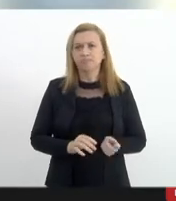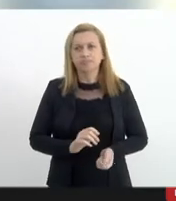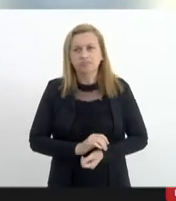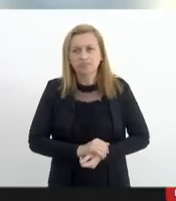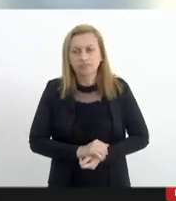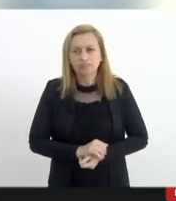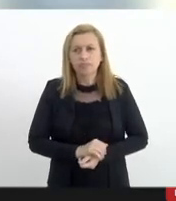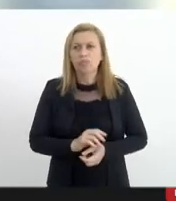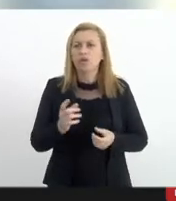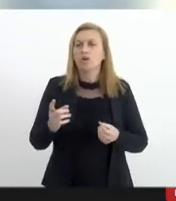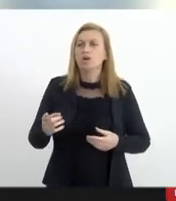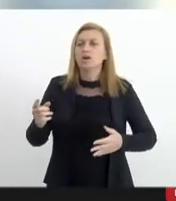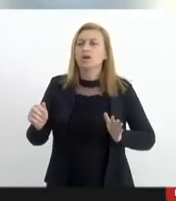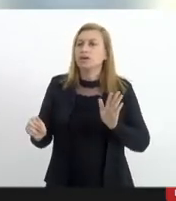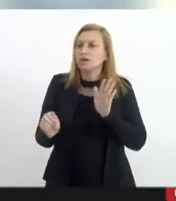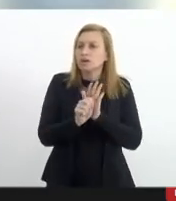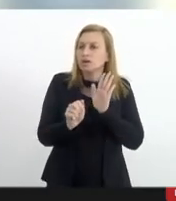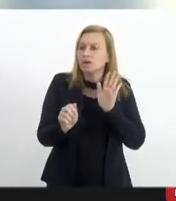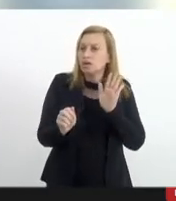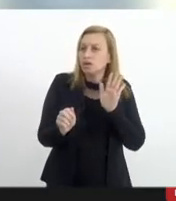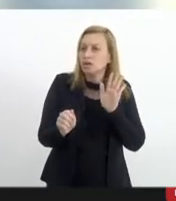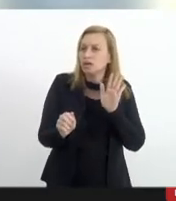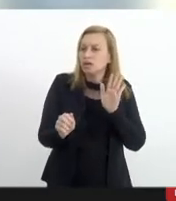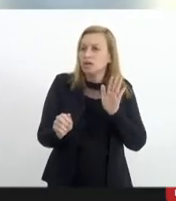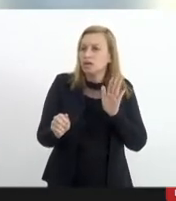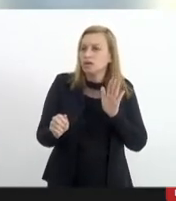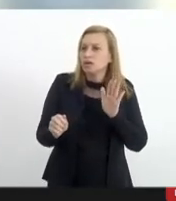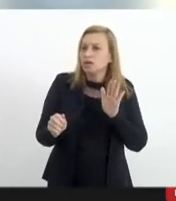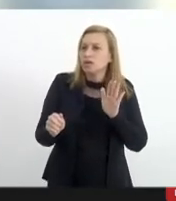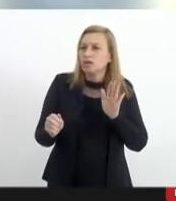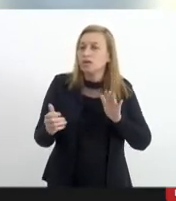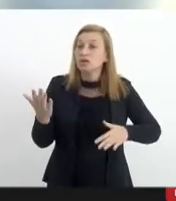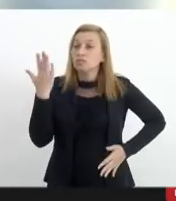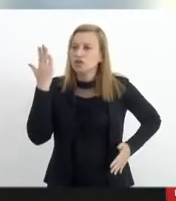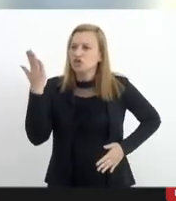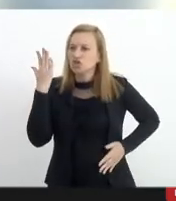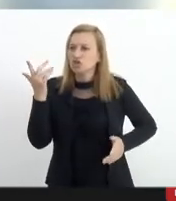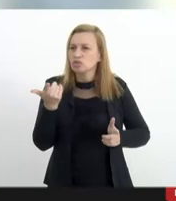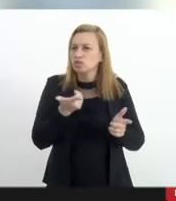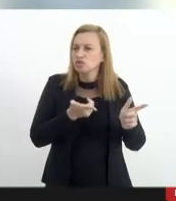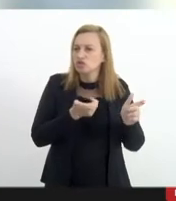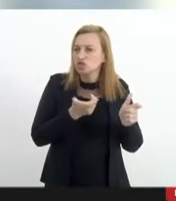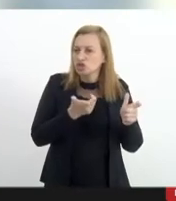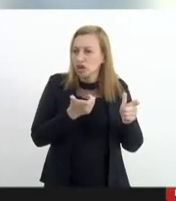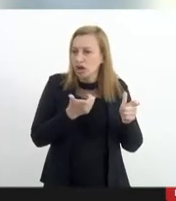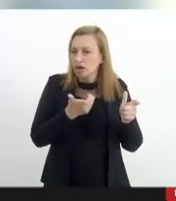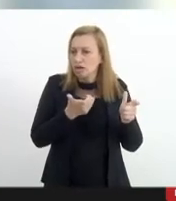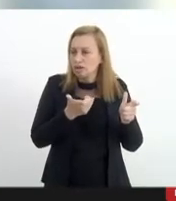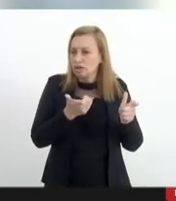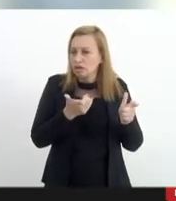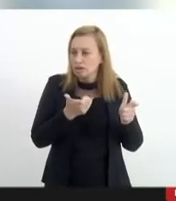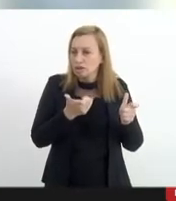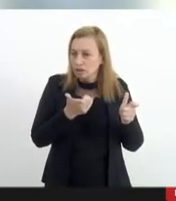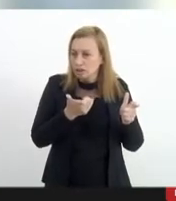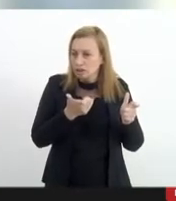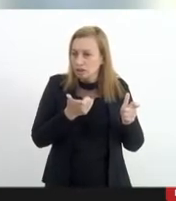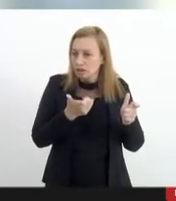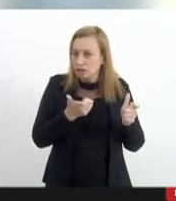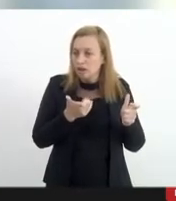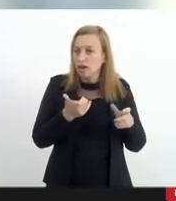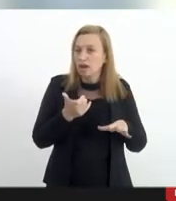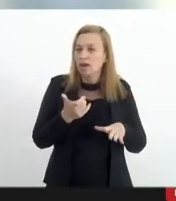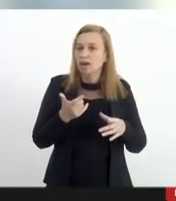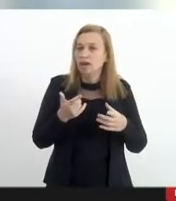o tráfico internacional de armas é o maior causador da vitimização jovem preta pobre periférica